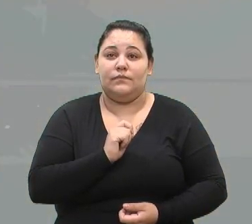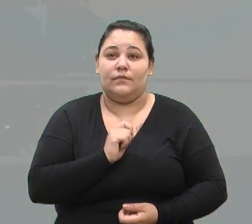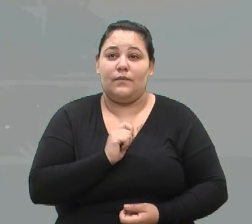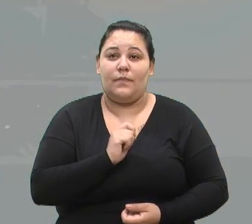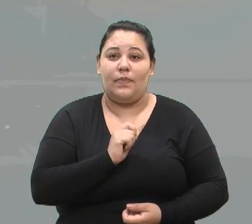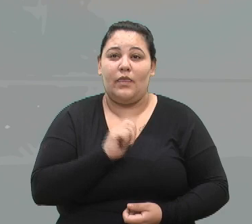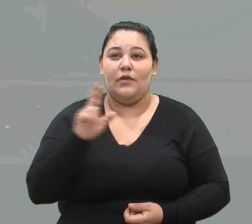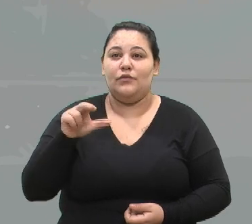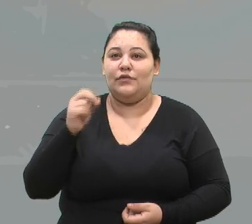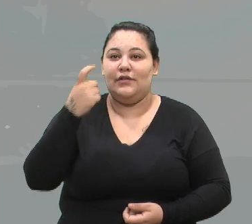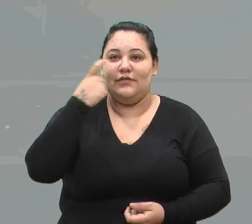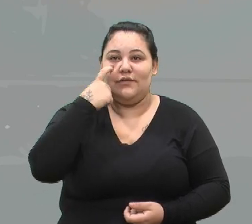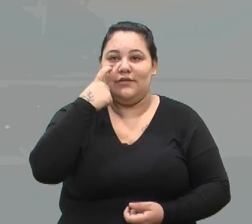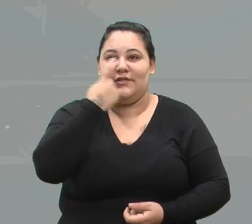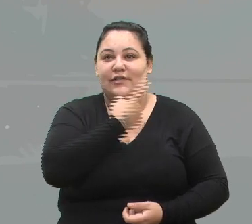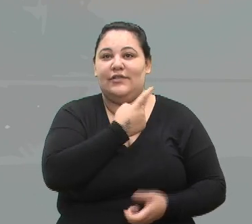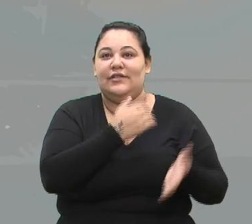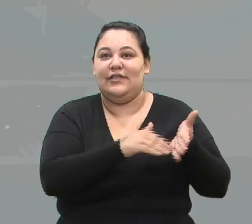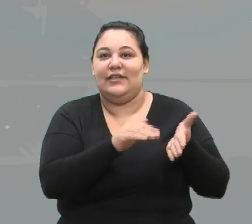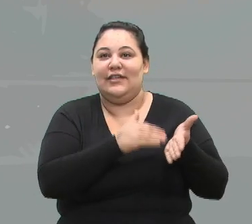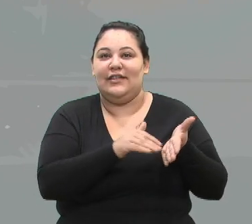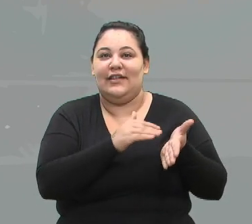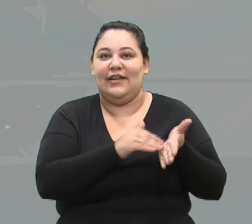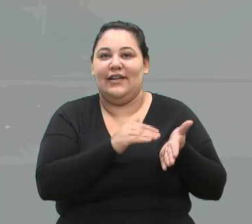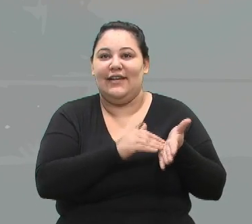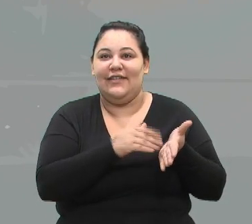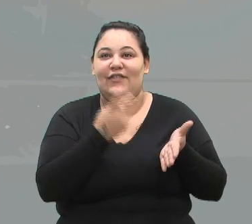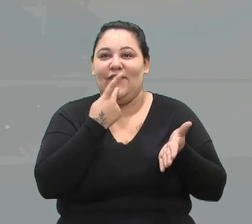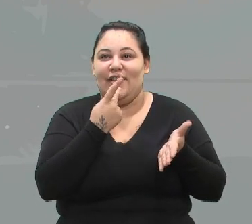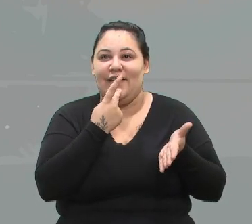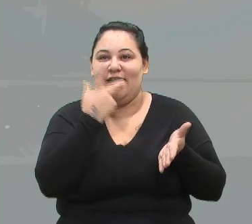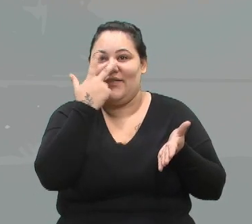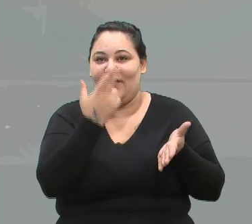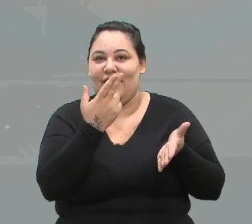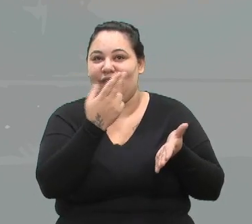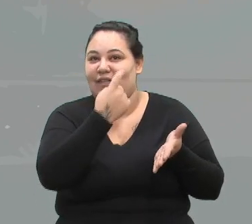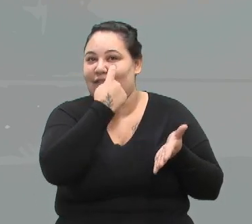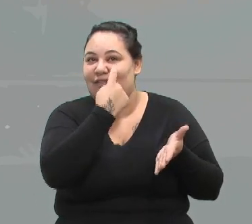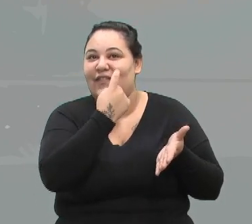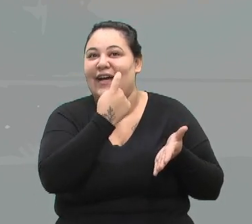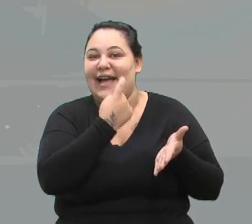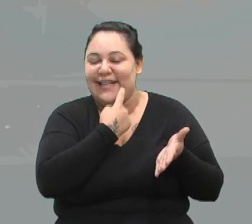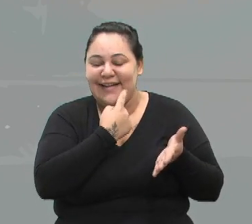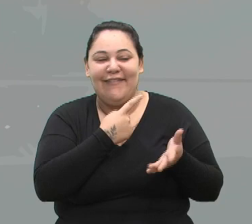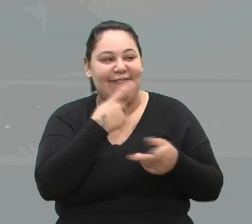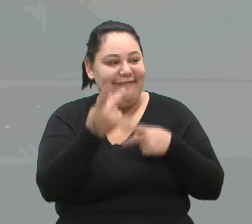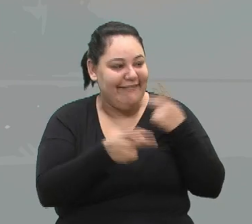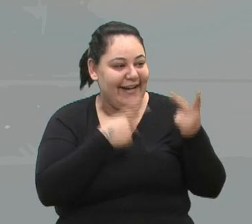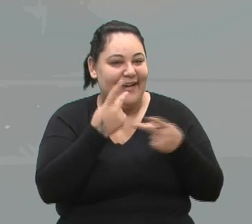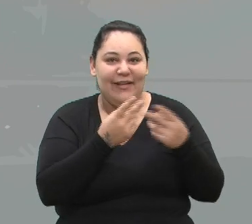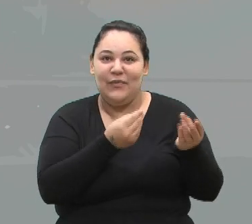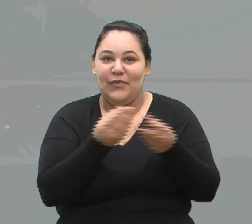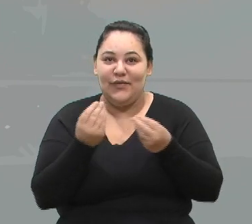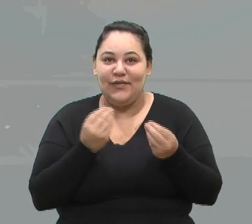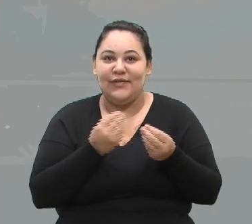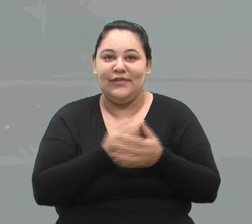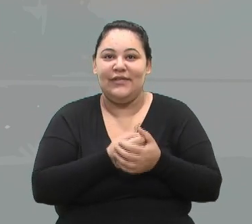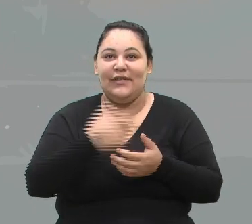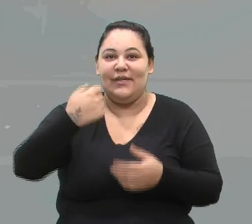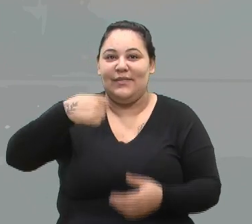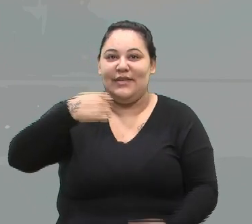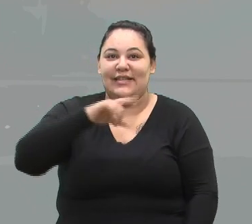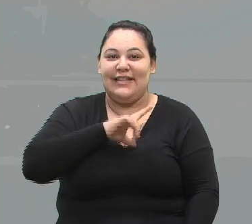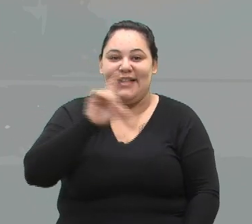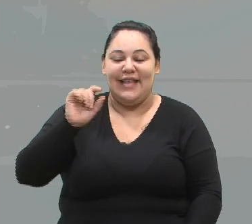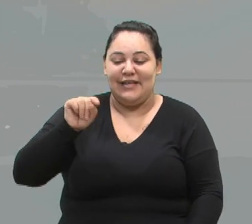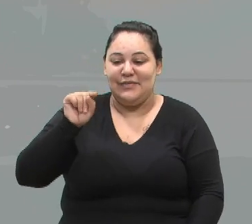o secretário tão falado com o meu colega, Wagner Petrini, tem que fazer 10 mil votos para levar mais uns três vereadores,